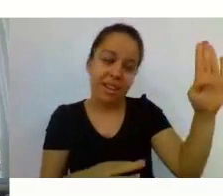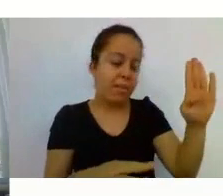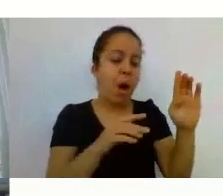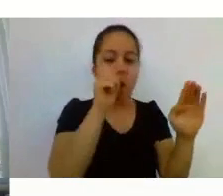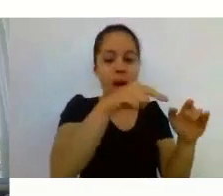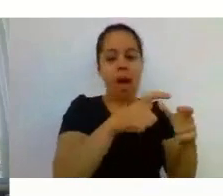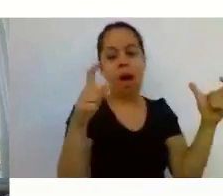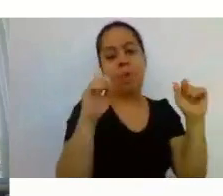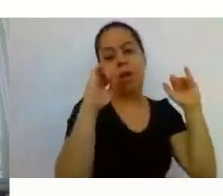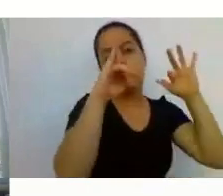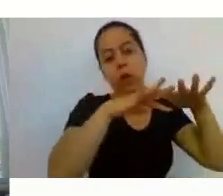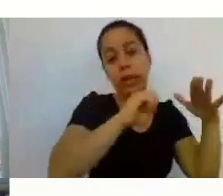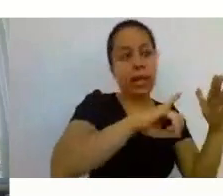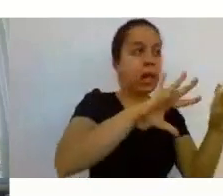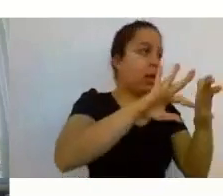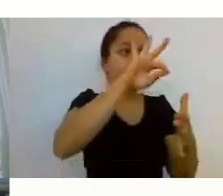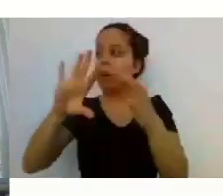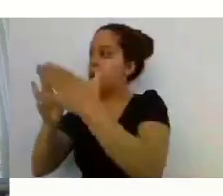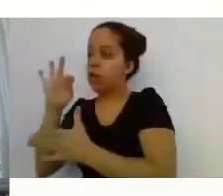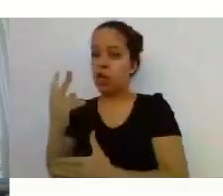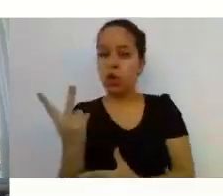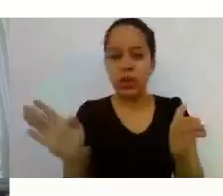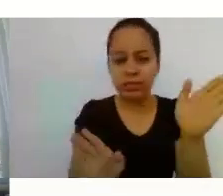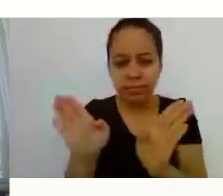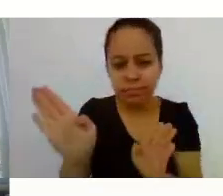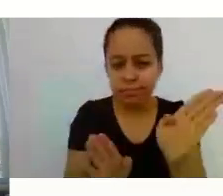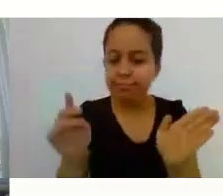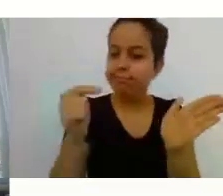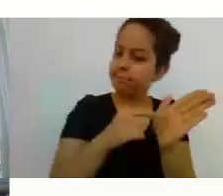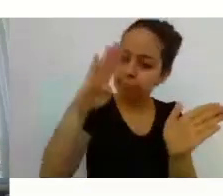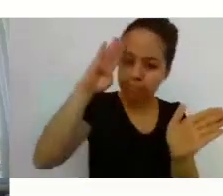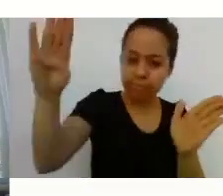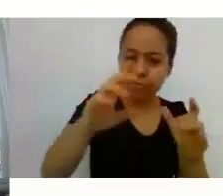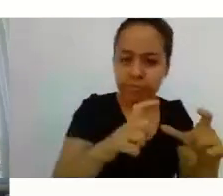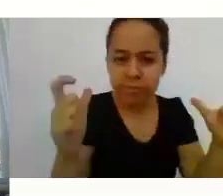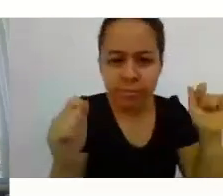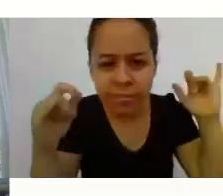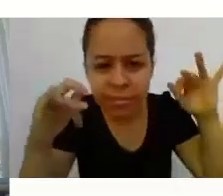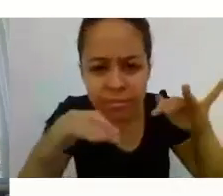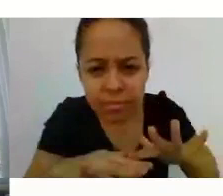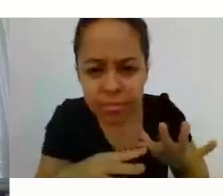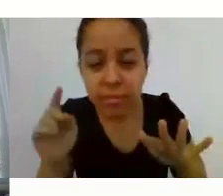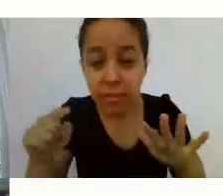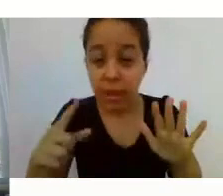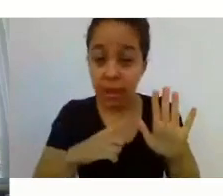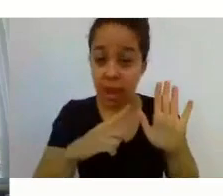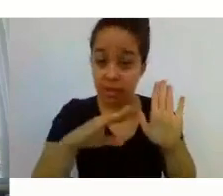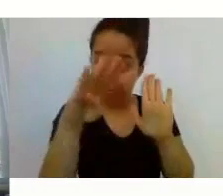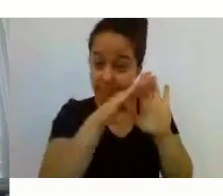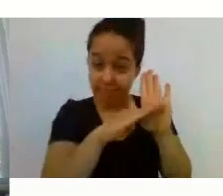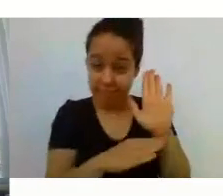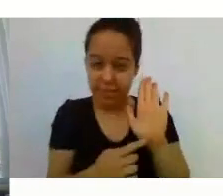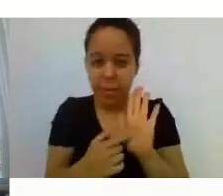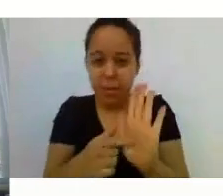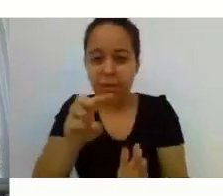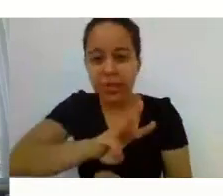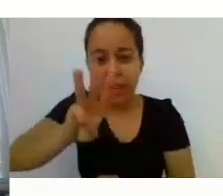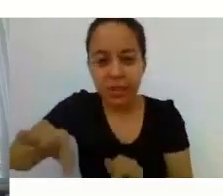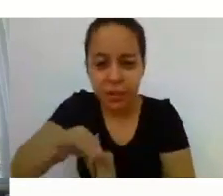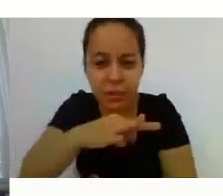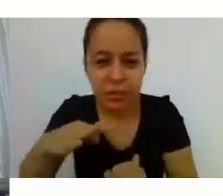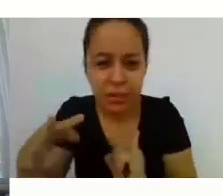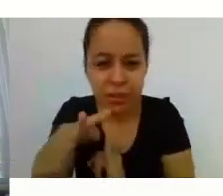O resultado preliminar do sorteio realizado Estará disponível na página do processo seletivo